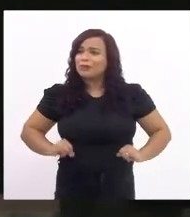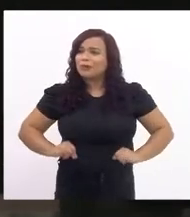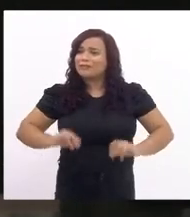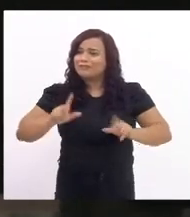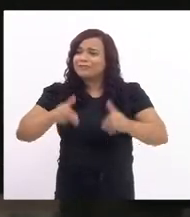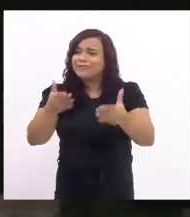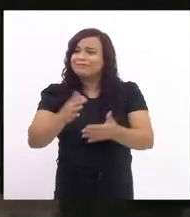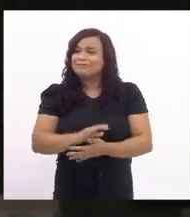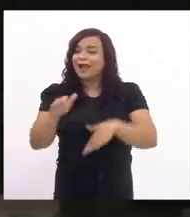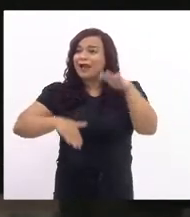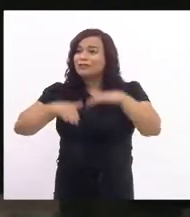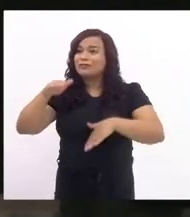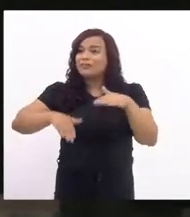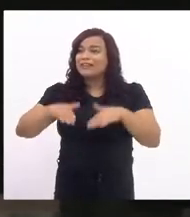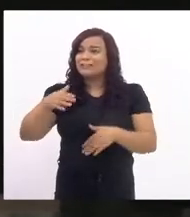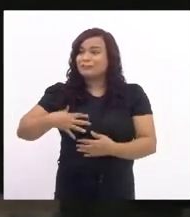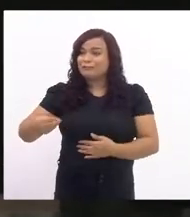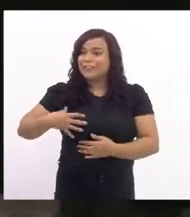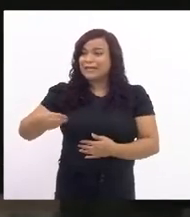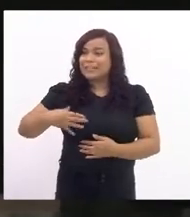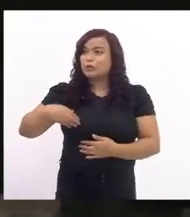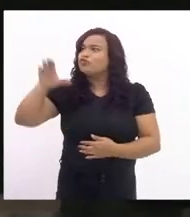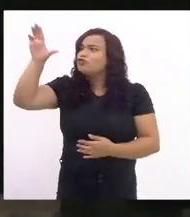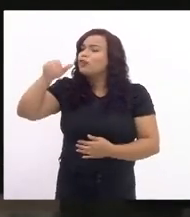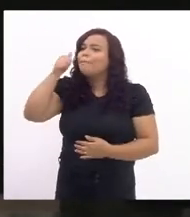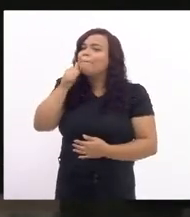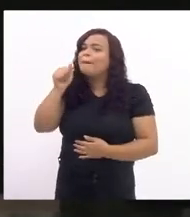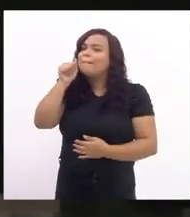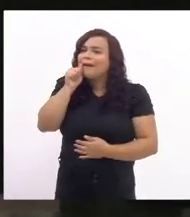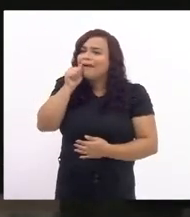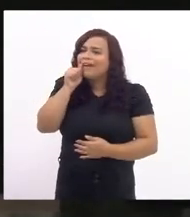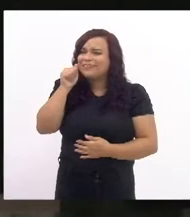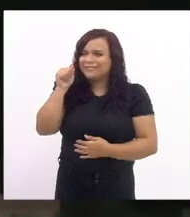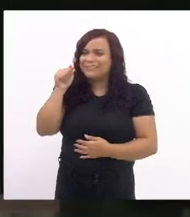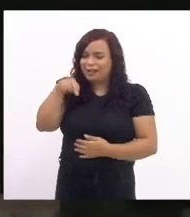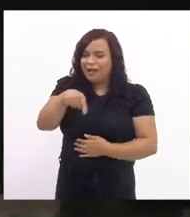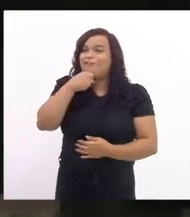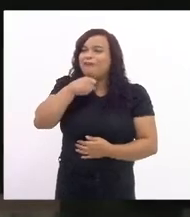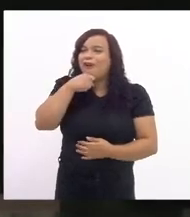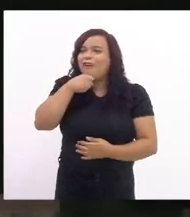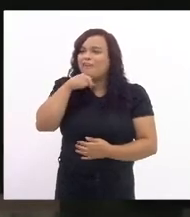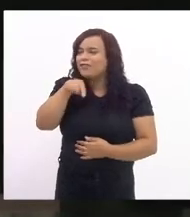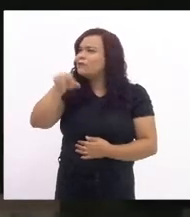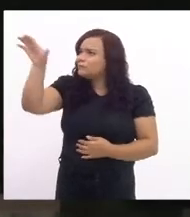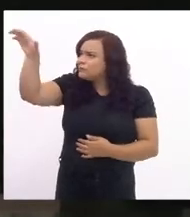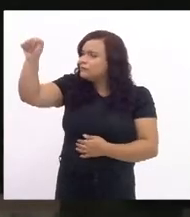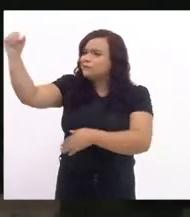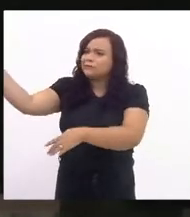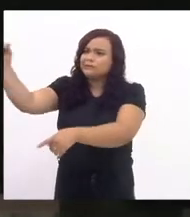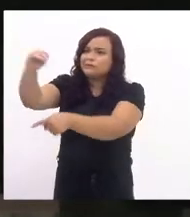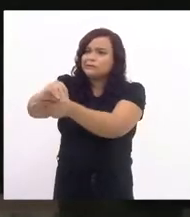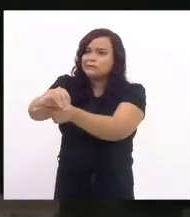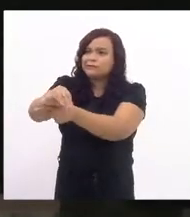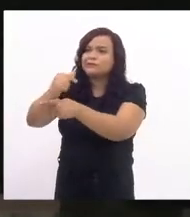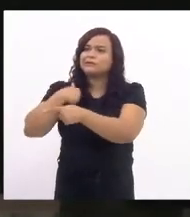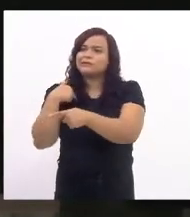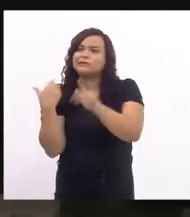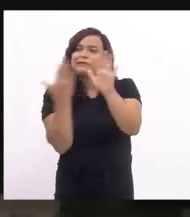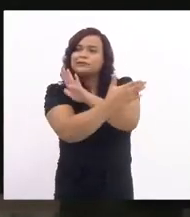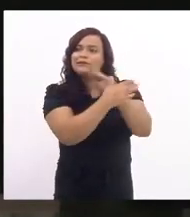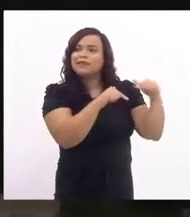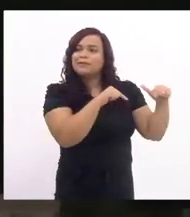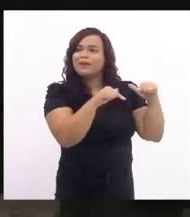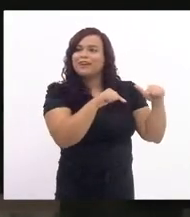deixar às vezes com a mãe quem tem mãe né quem tem mãe para que a gente pudesse